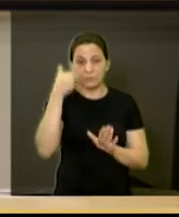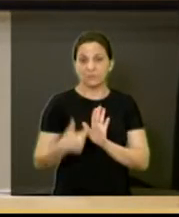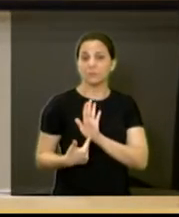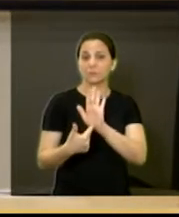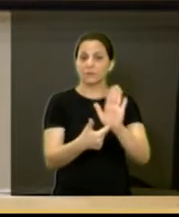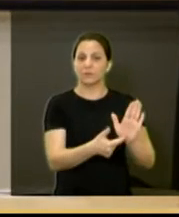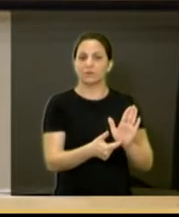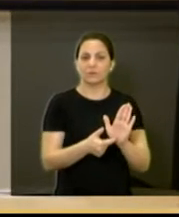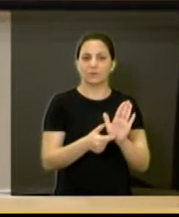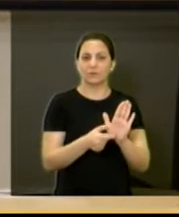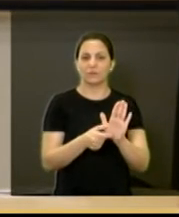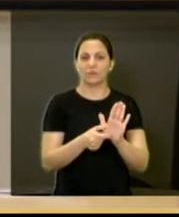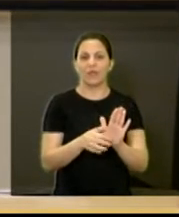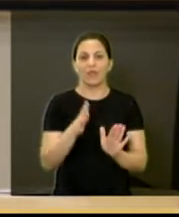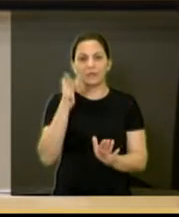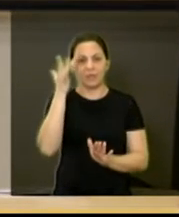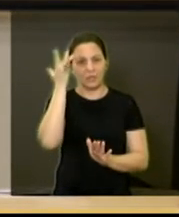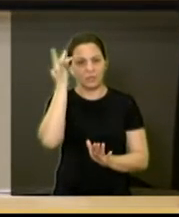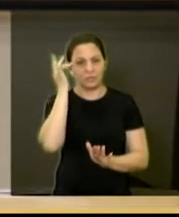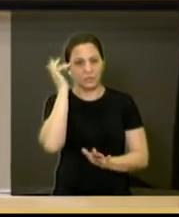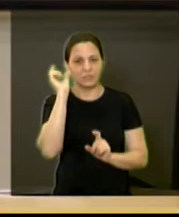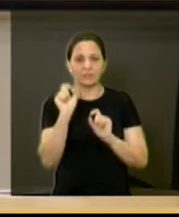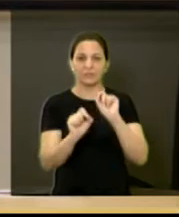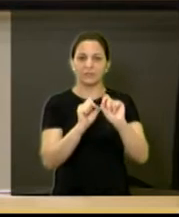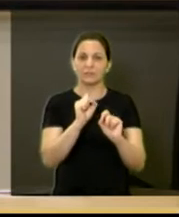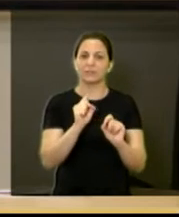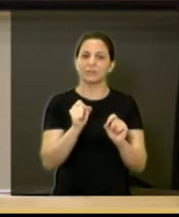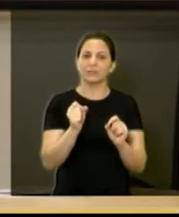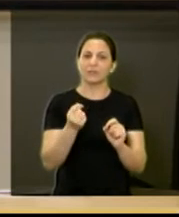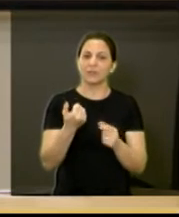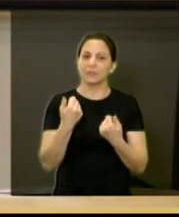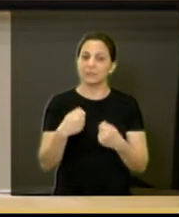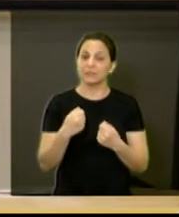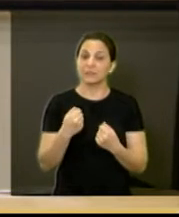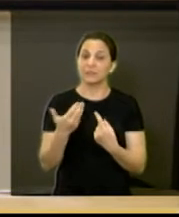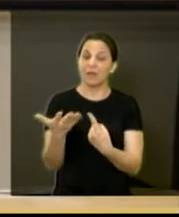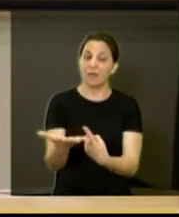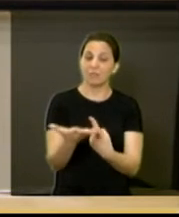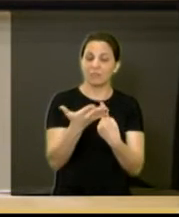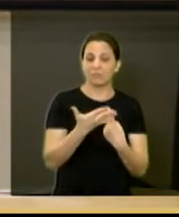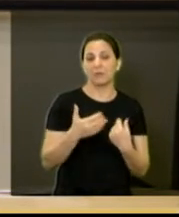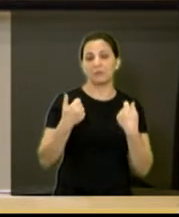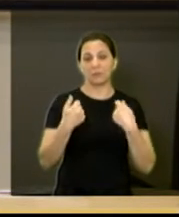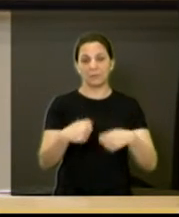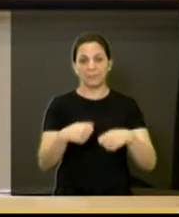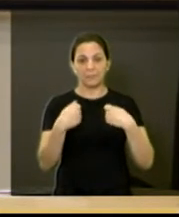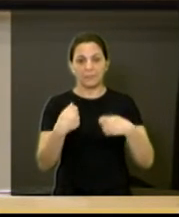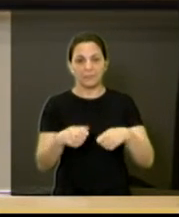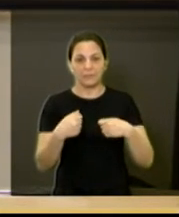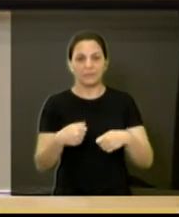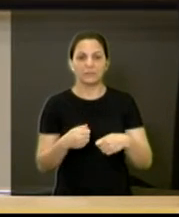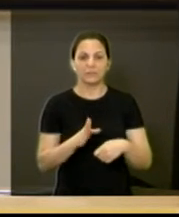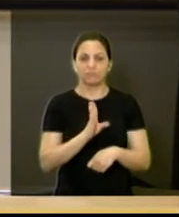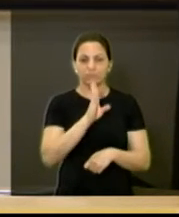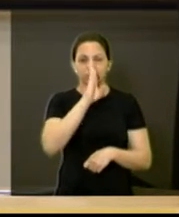E eu acho que essa é uma demanda necessária e